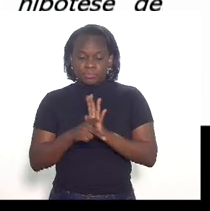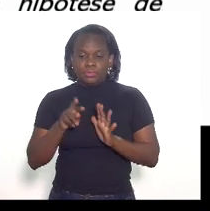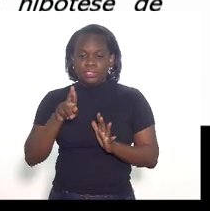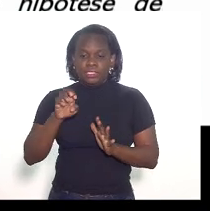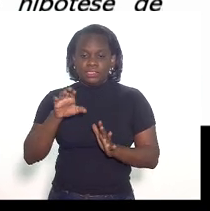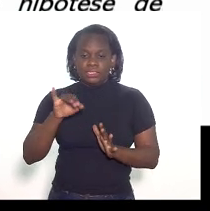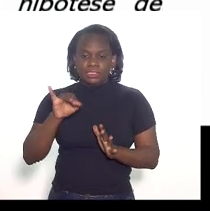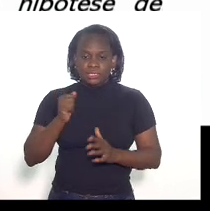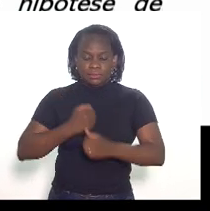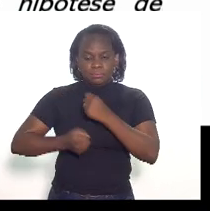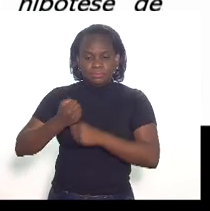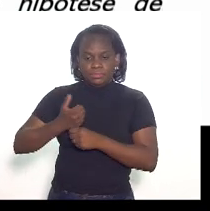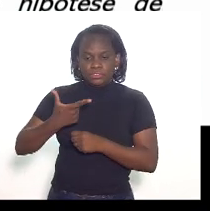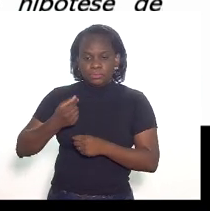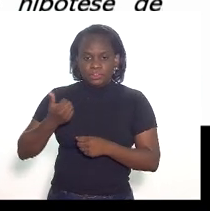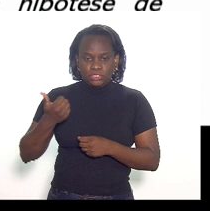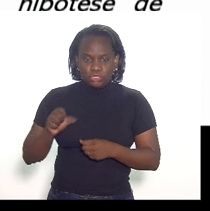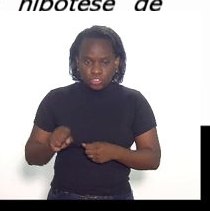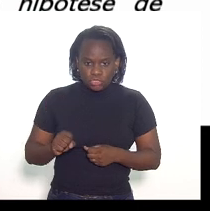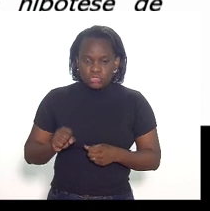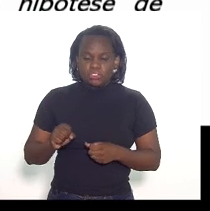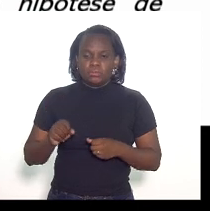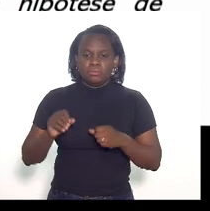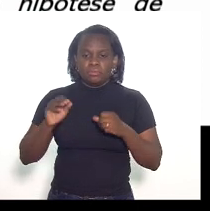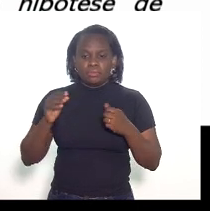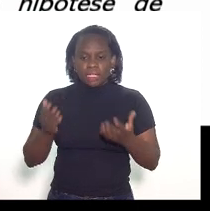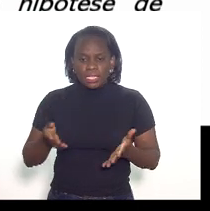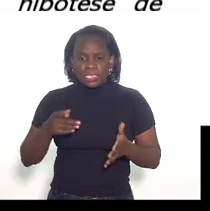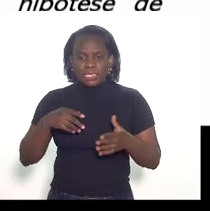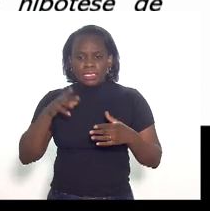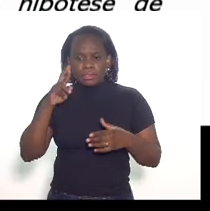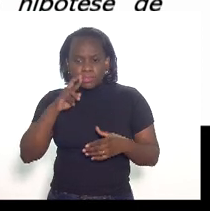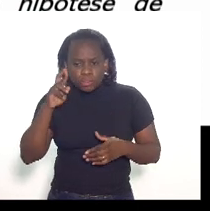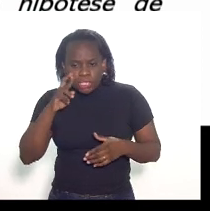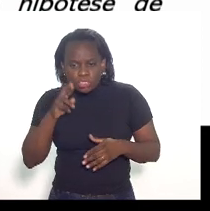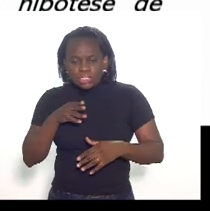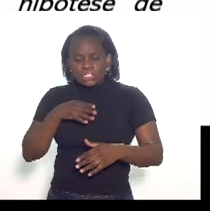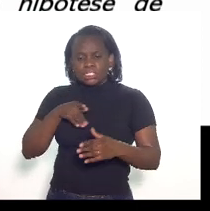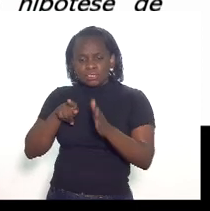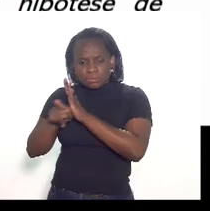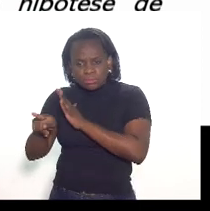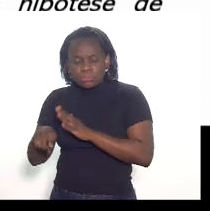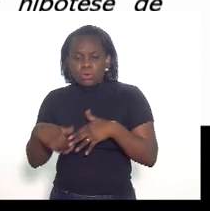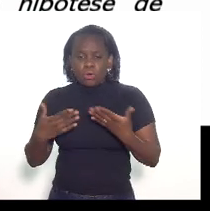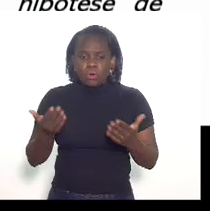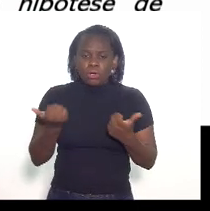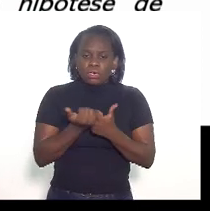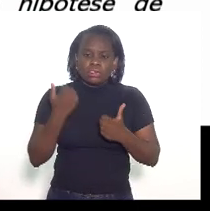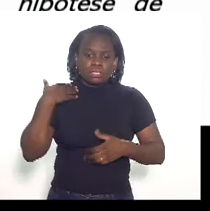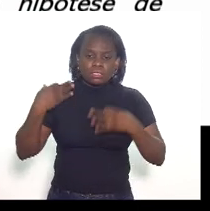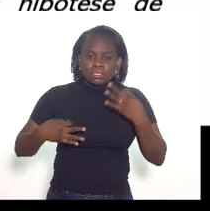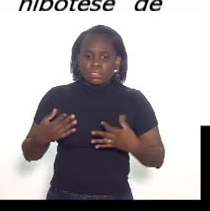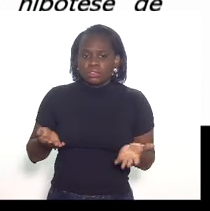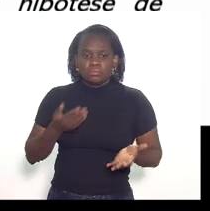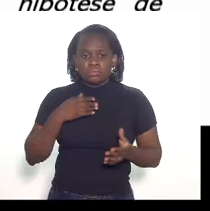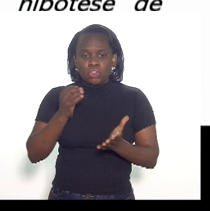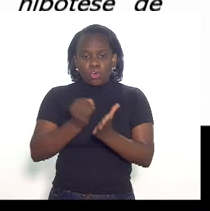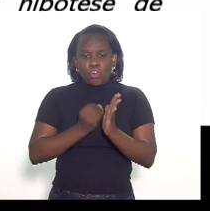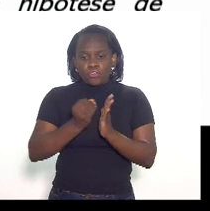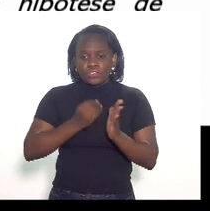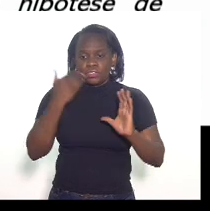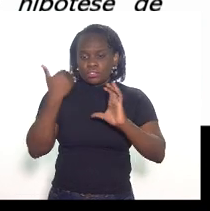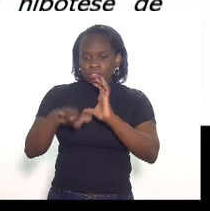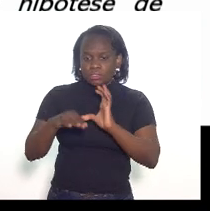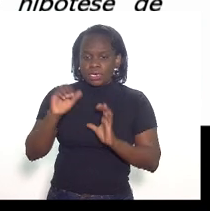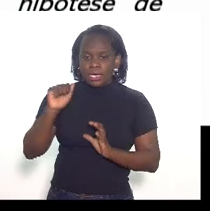época em 2018 ao invés de provocar a procuradoria ou provocar a própria assessoria jurídica encaminhou um ofício para a